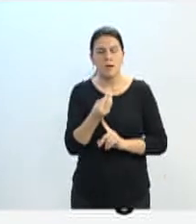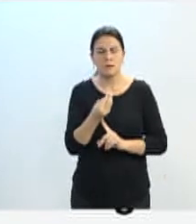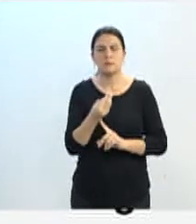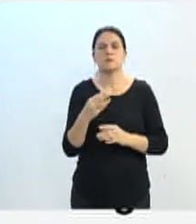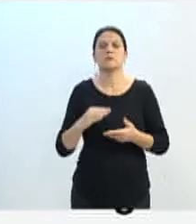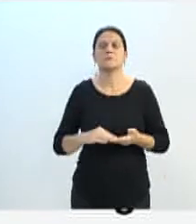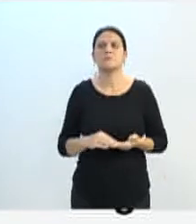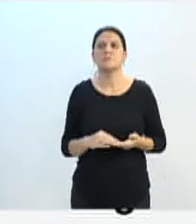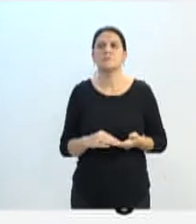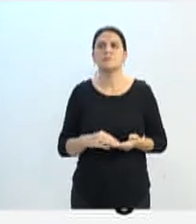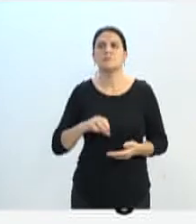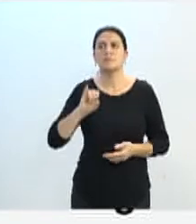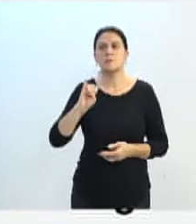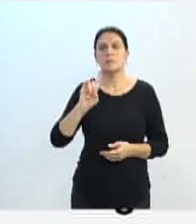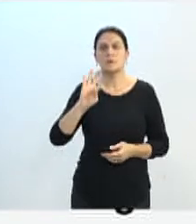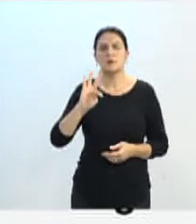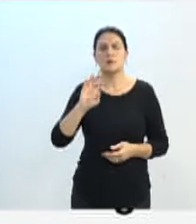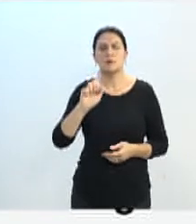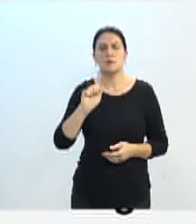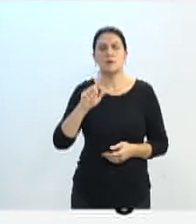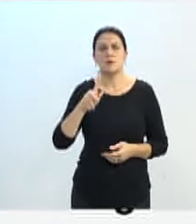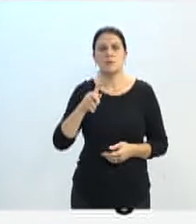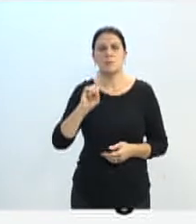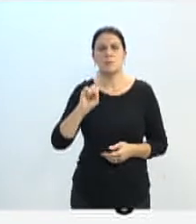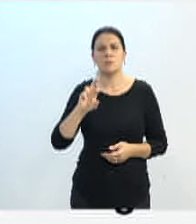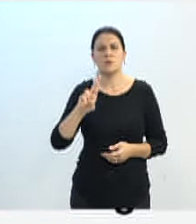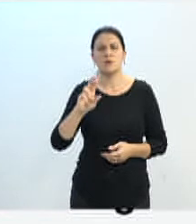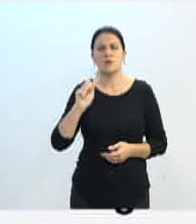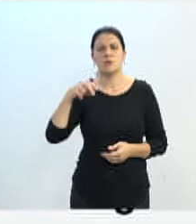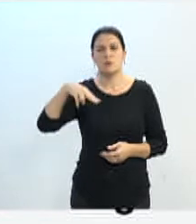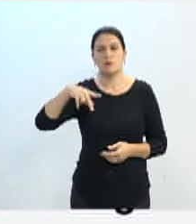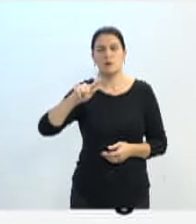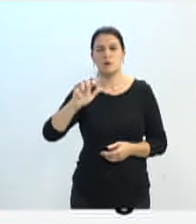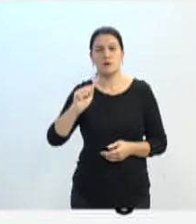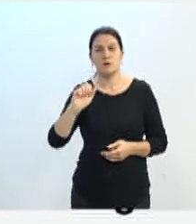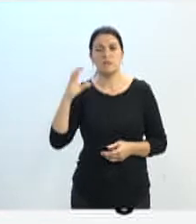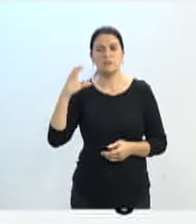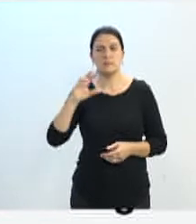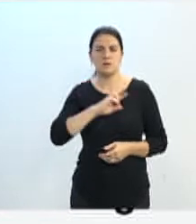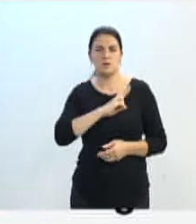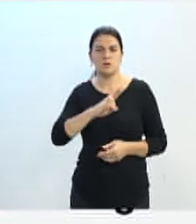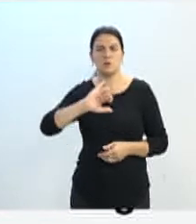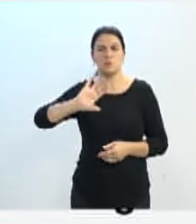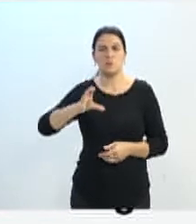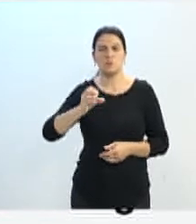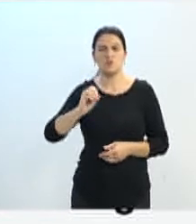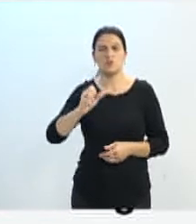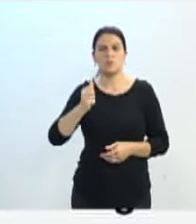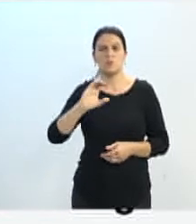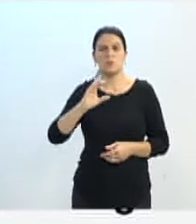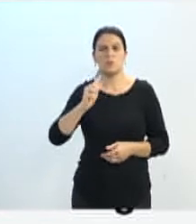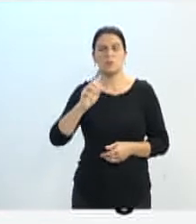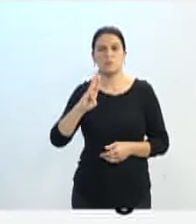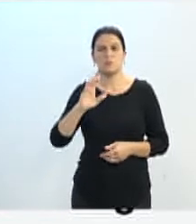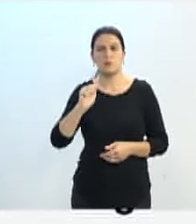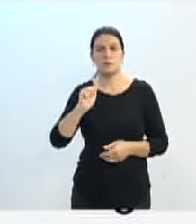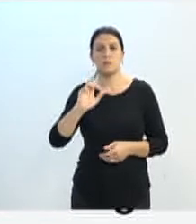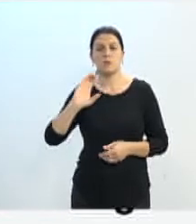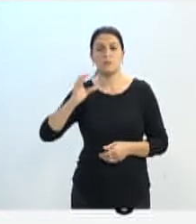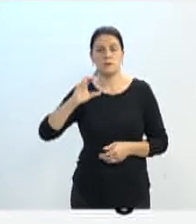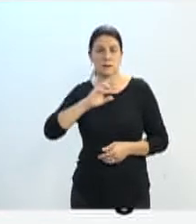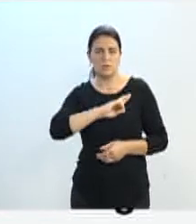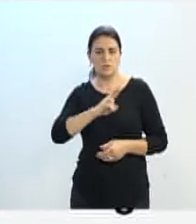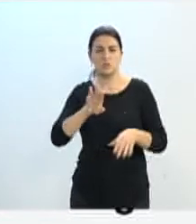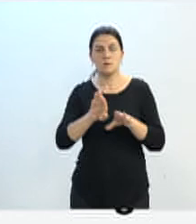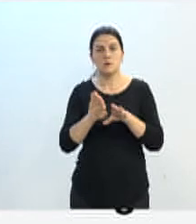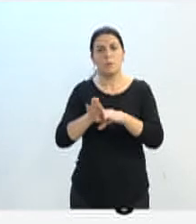em Itapiranga, de Ciências da Religião, Joaçaba, Ciências da Religião, em Lages também, e